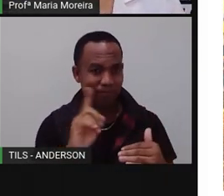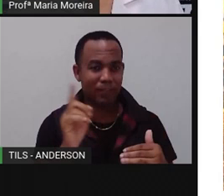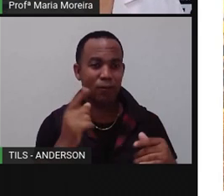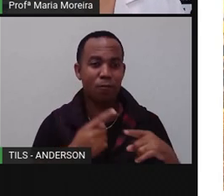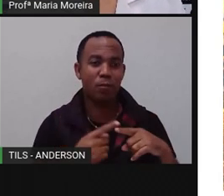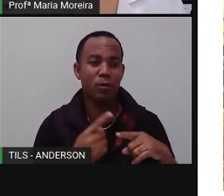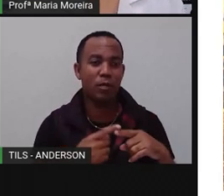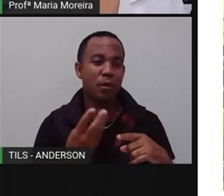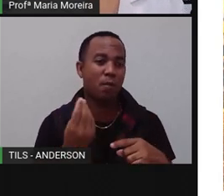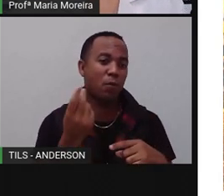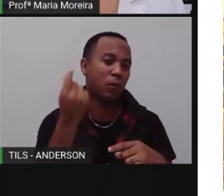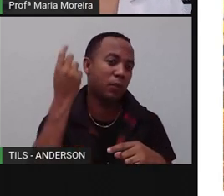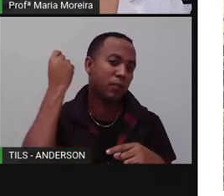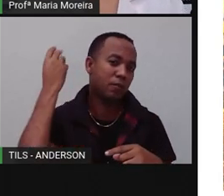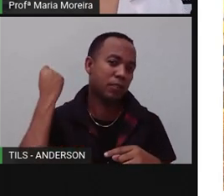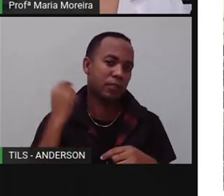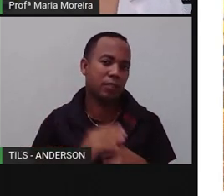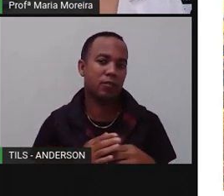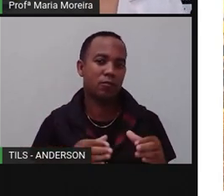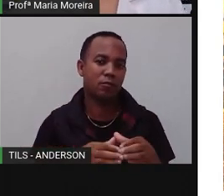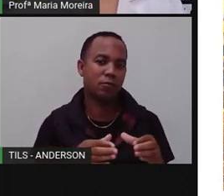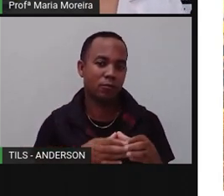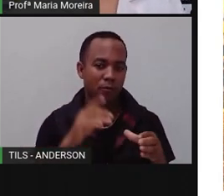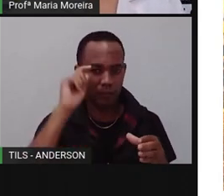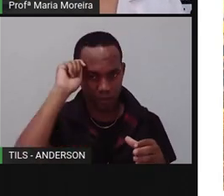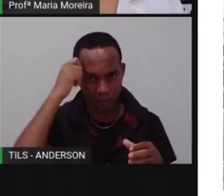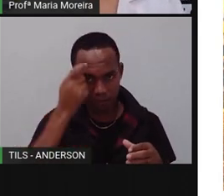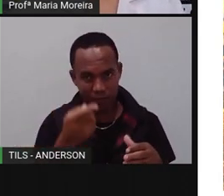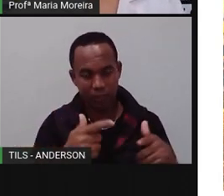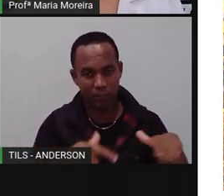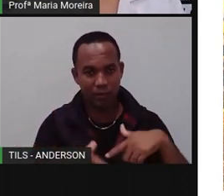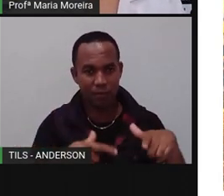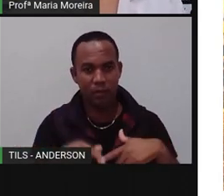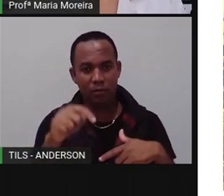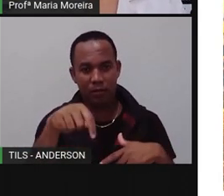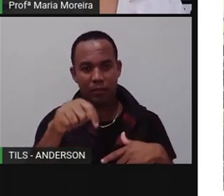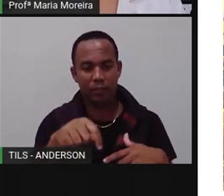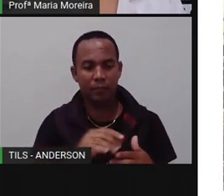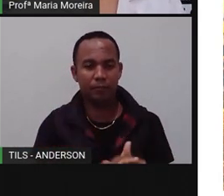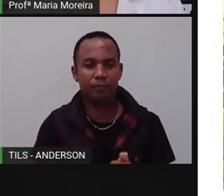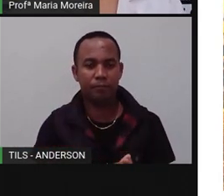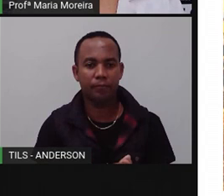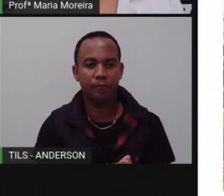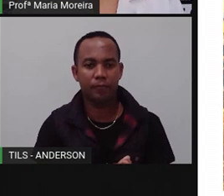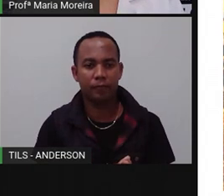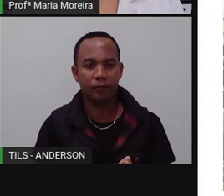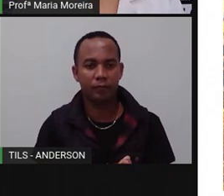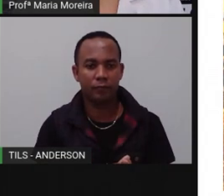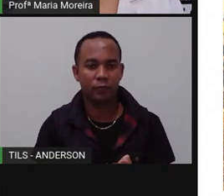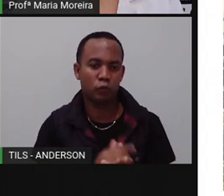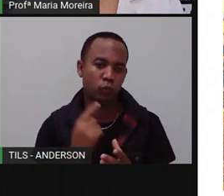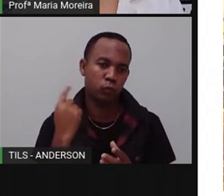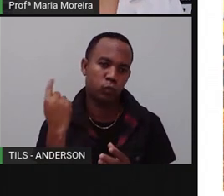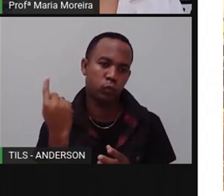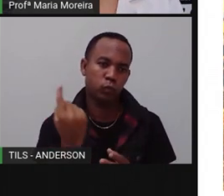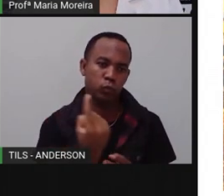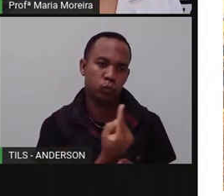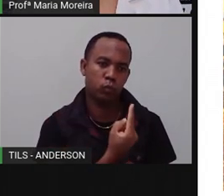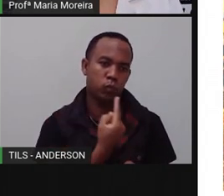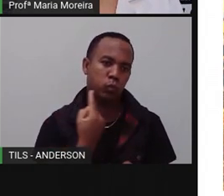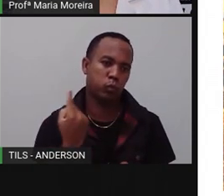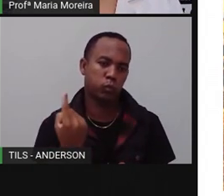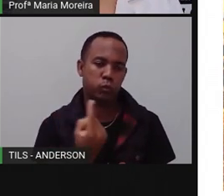se desenvolveu. E aí, gente traz imagens aqui, um da... Os dois de moinhos de cana, né? Porque não tinha